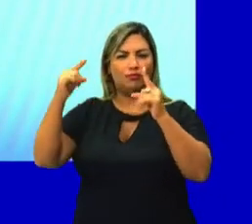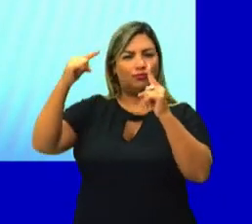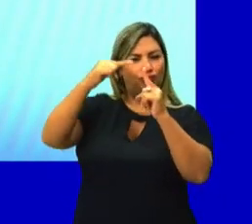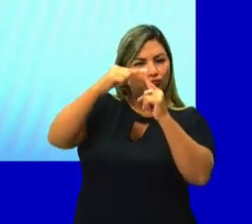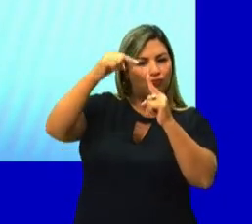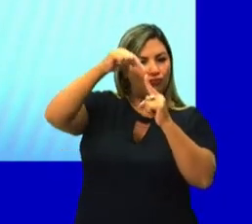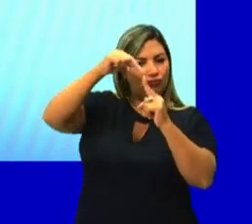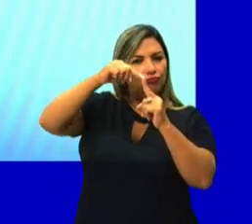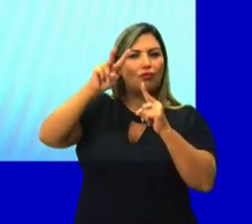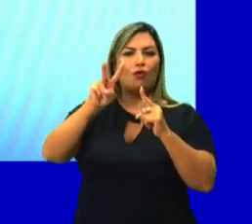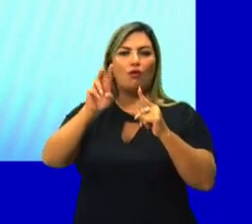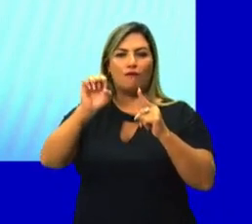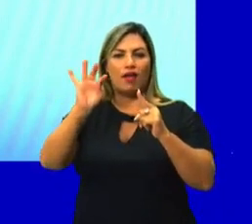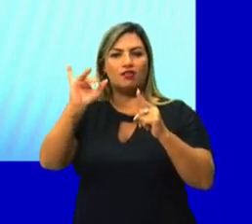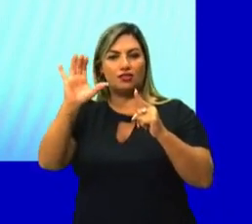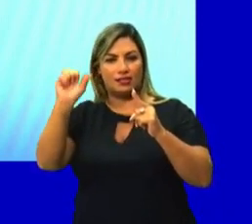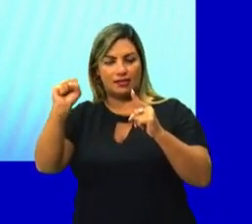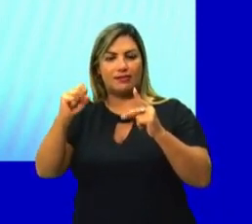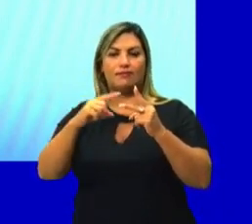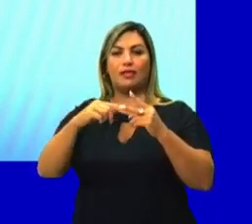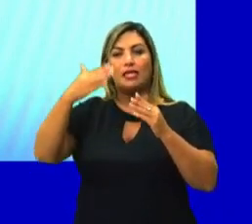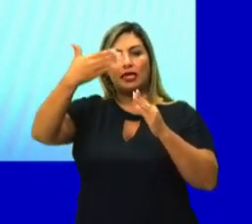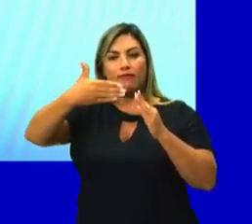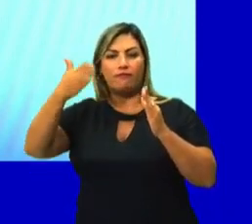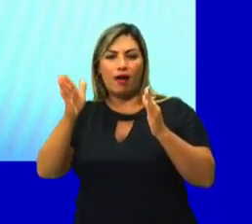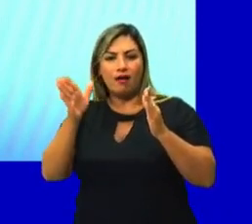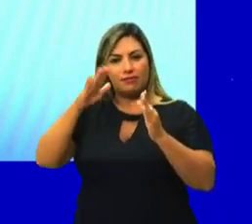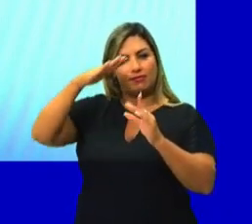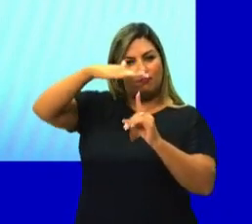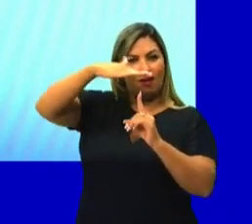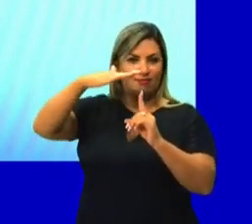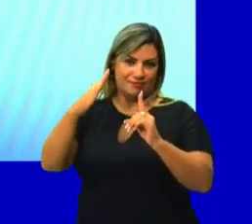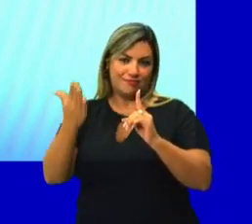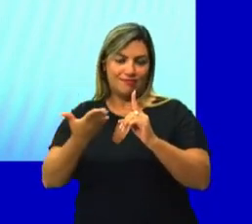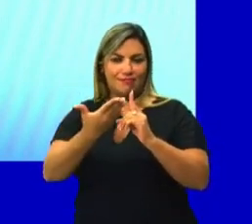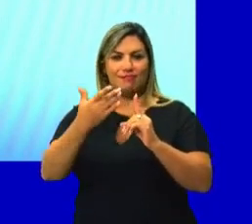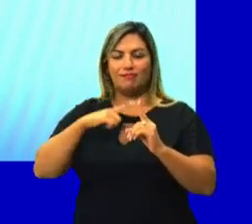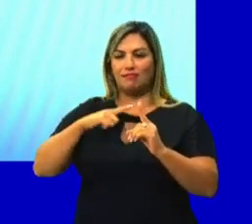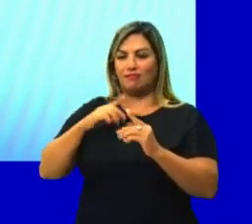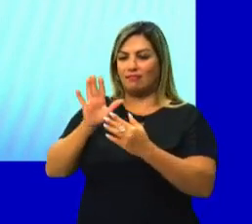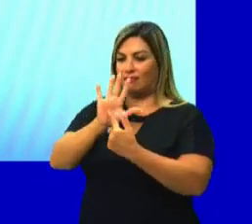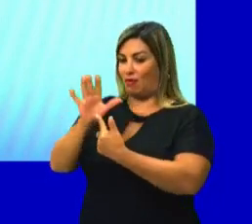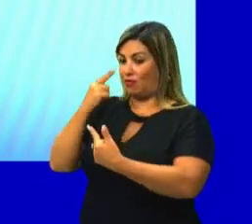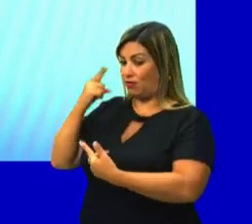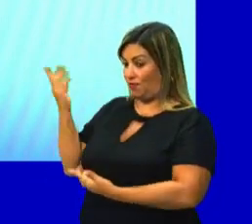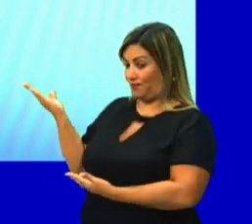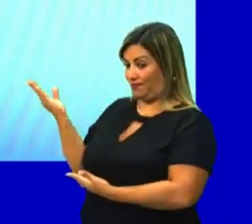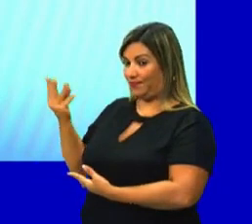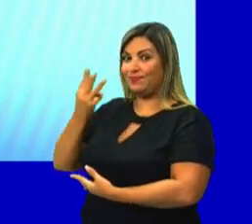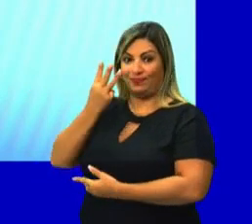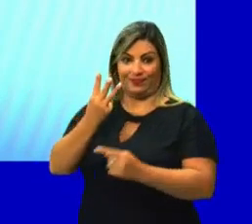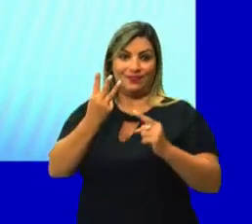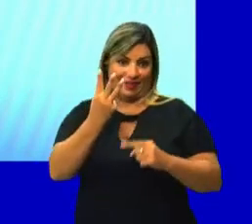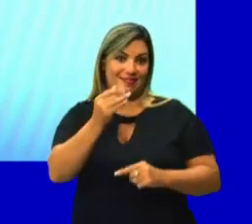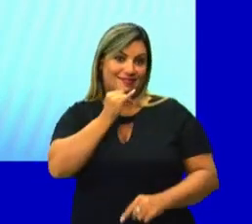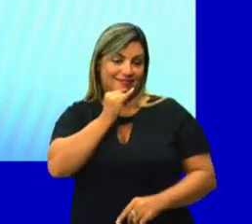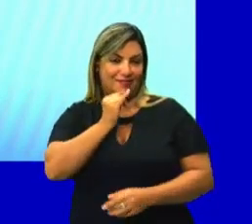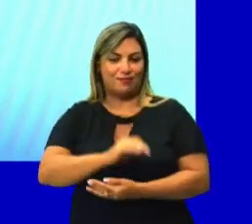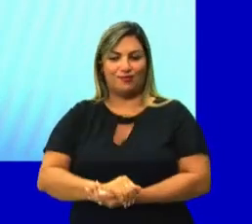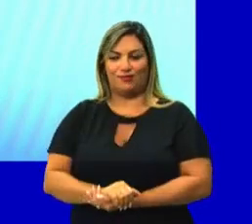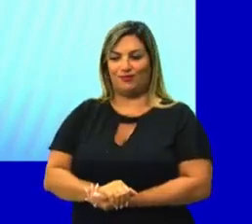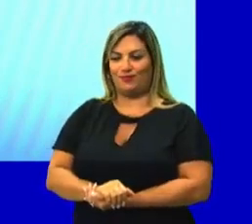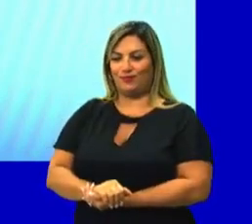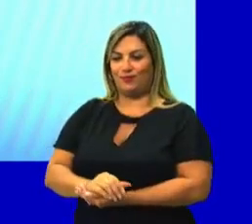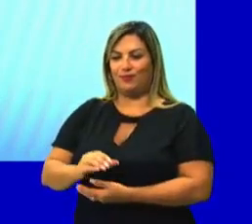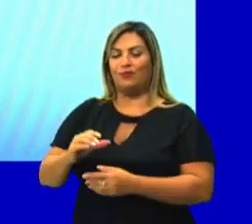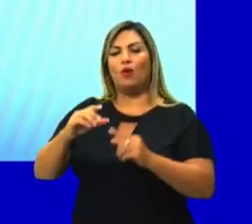retas, e faces, que é o lado do sólido geométrico, né? Aqui vocês podem ver que eu trago três exemplos. Eu